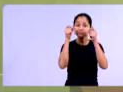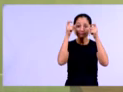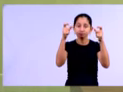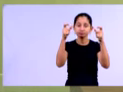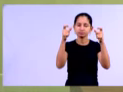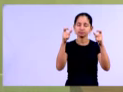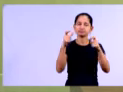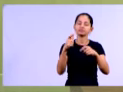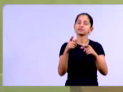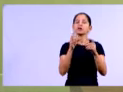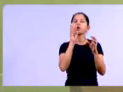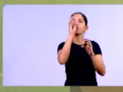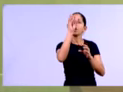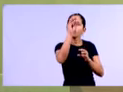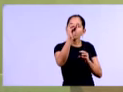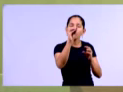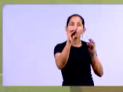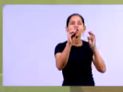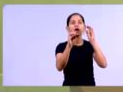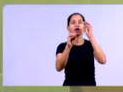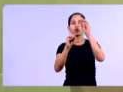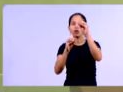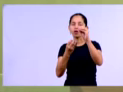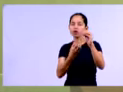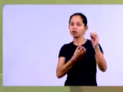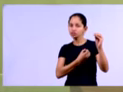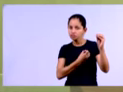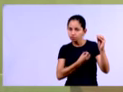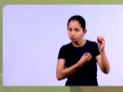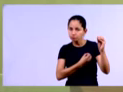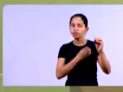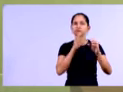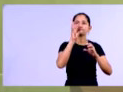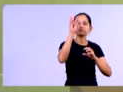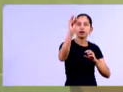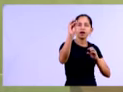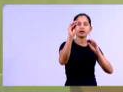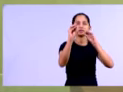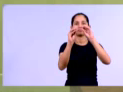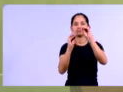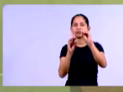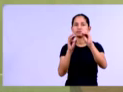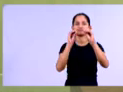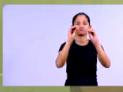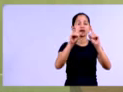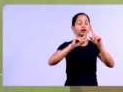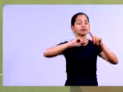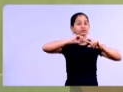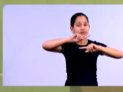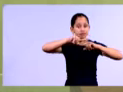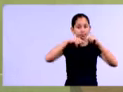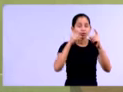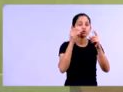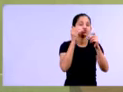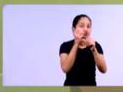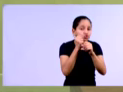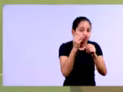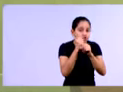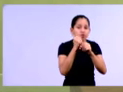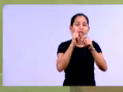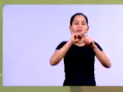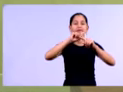colocar os devidos números, né, nos locais corretos, e fazer a soma, multiplicação, fazer